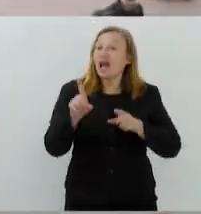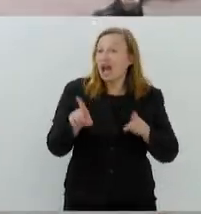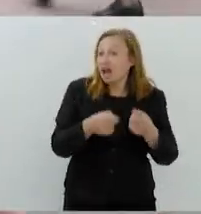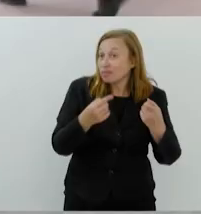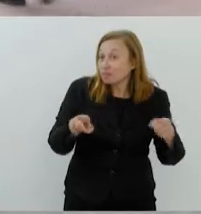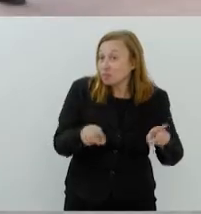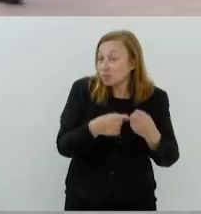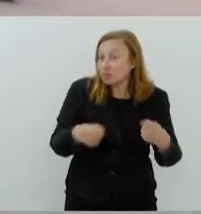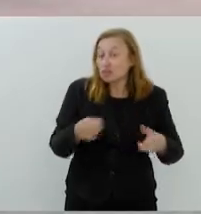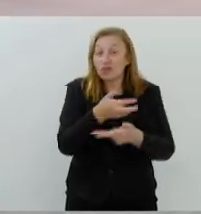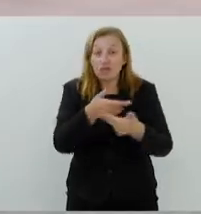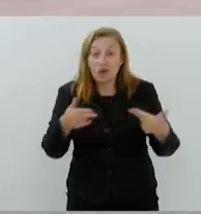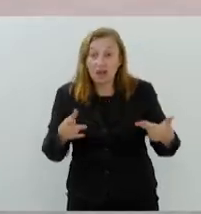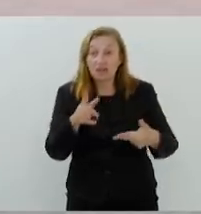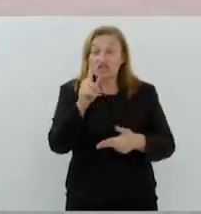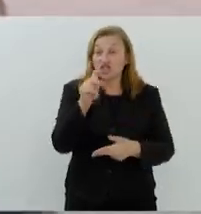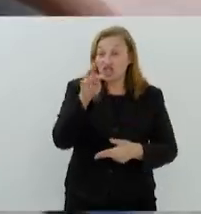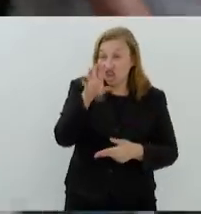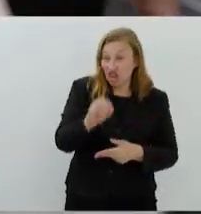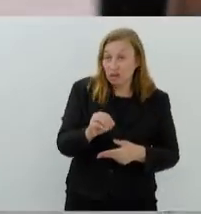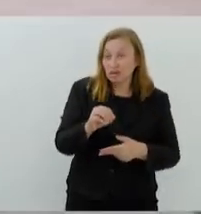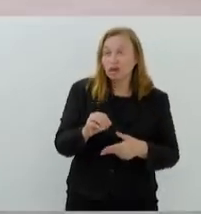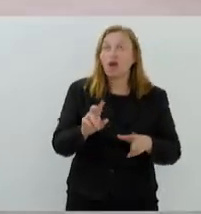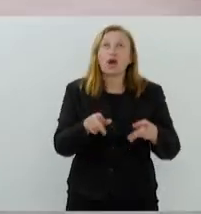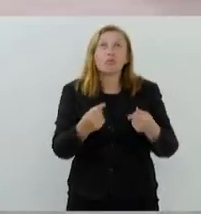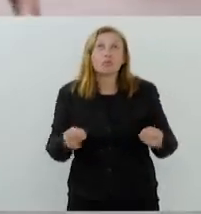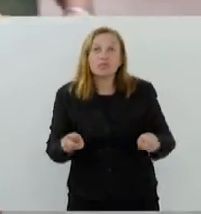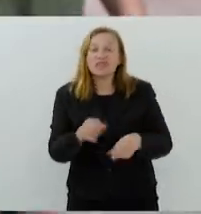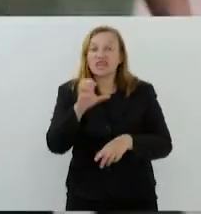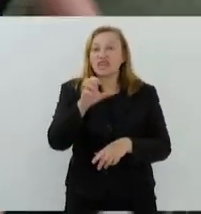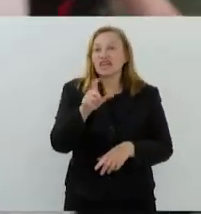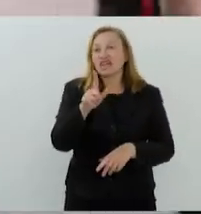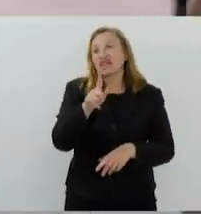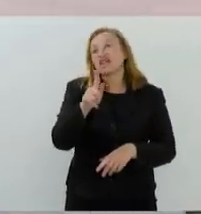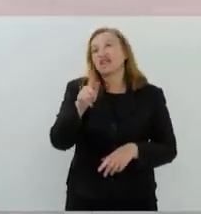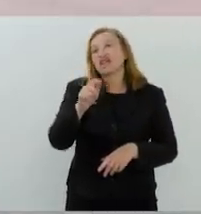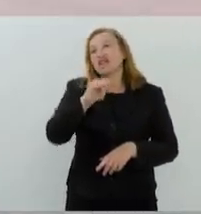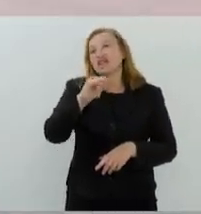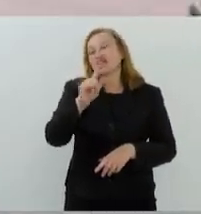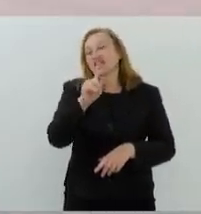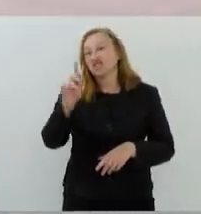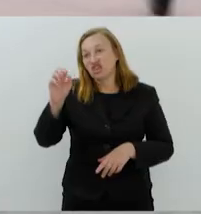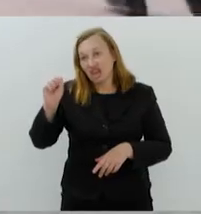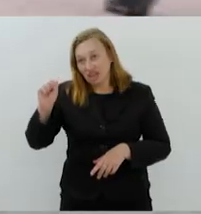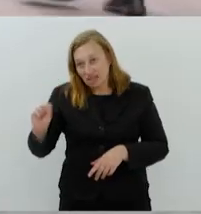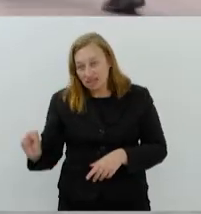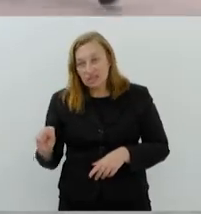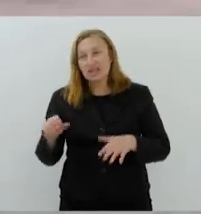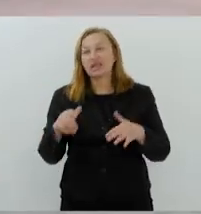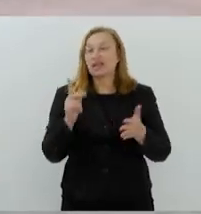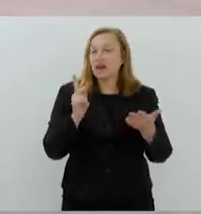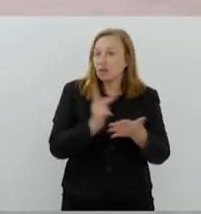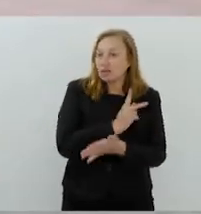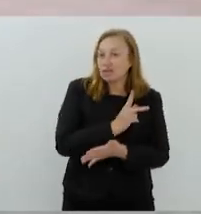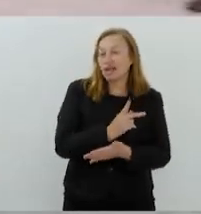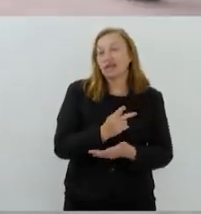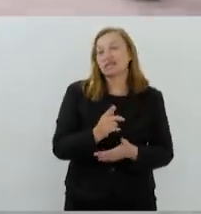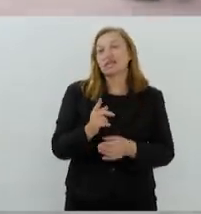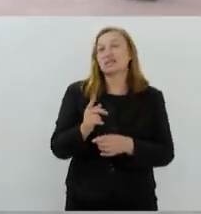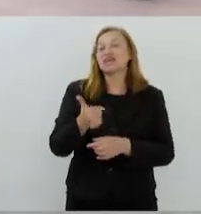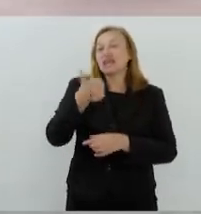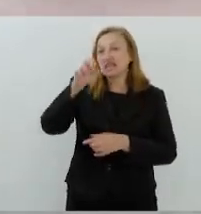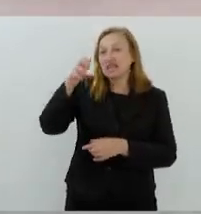envolve os vários gêneros musicais, música popular, jazz, que acontecem na varanda. Quinzenalmente os cineclubes,